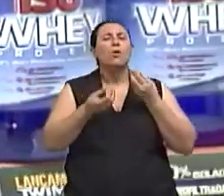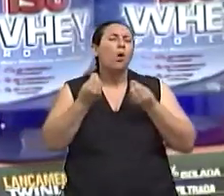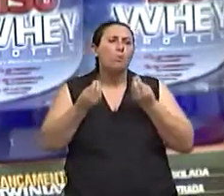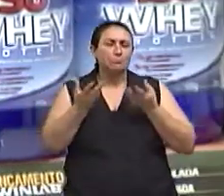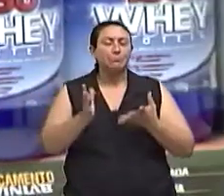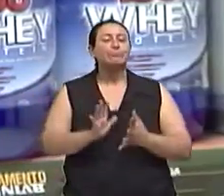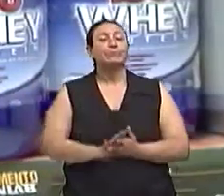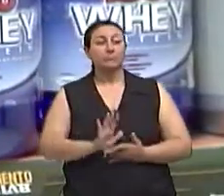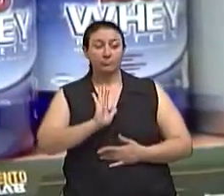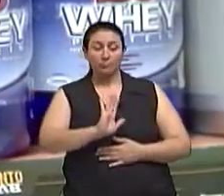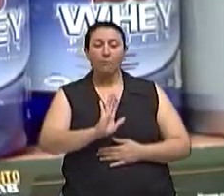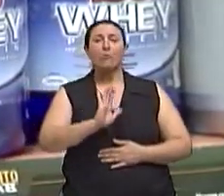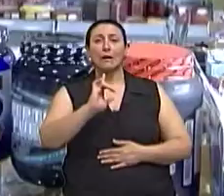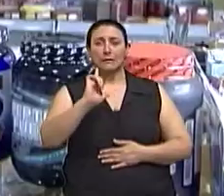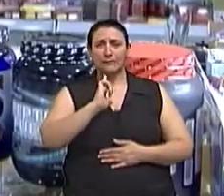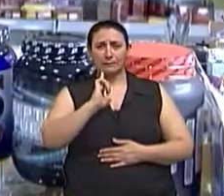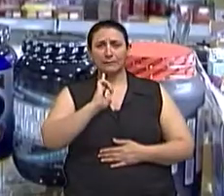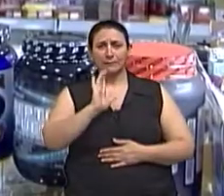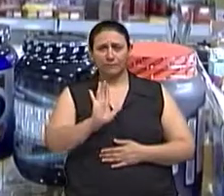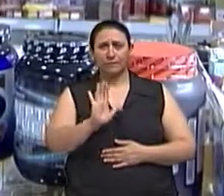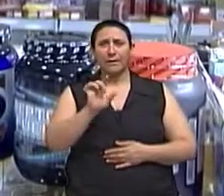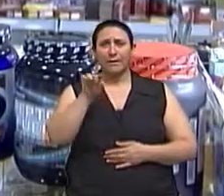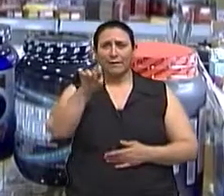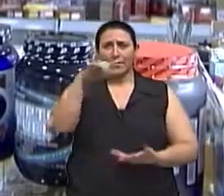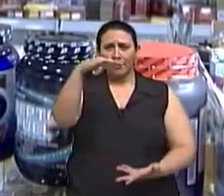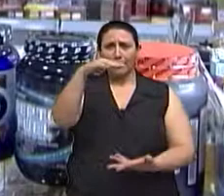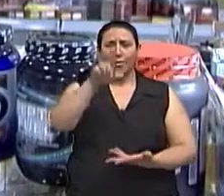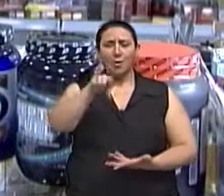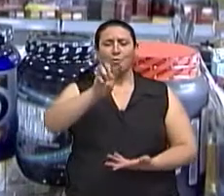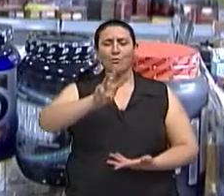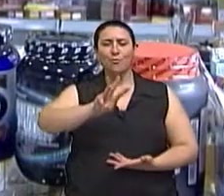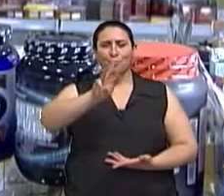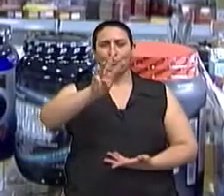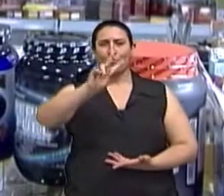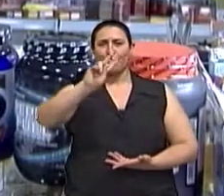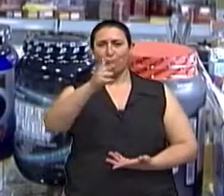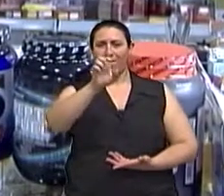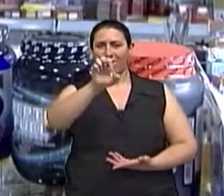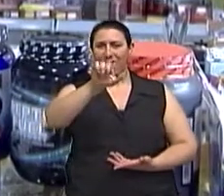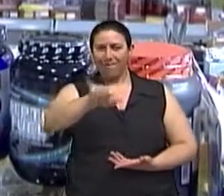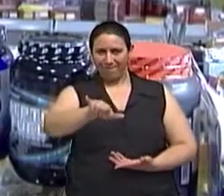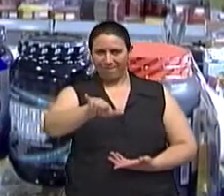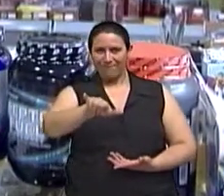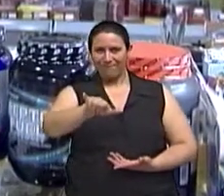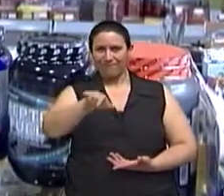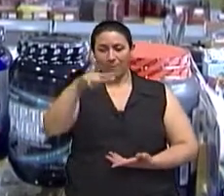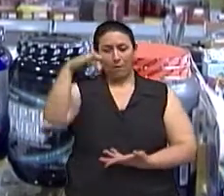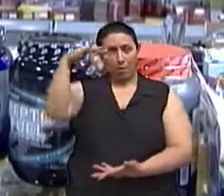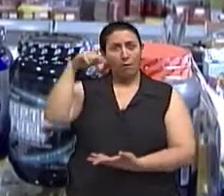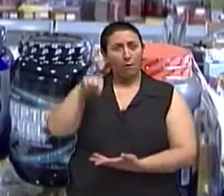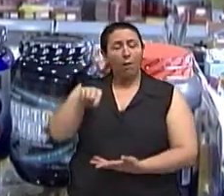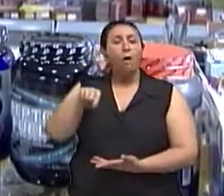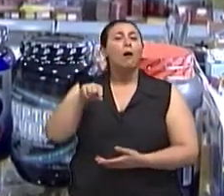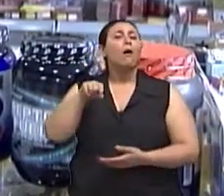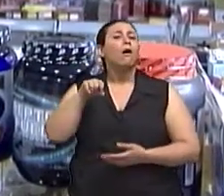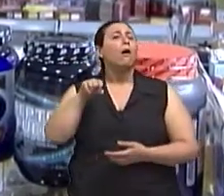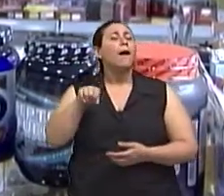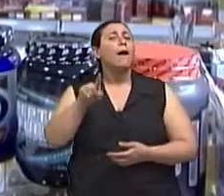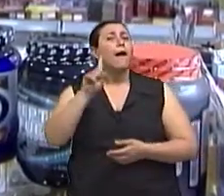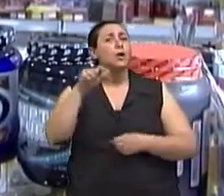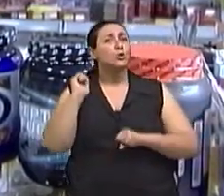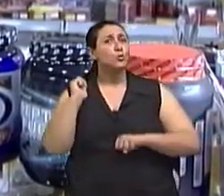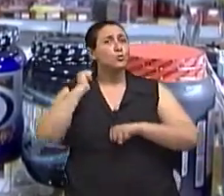apresentação. O whey, ele é uma proteína de alto valor biológico. Então, ela substitui a